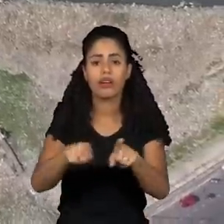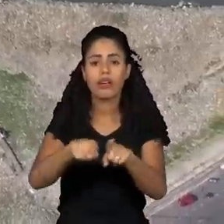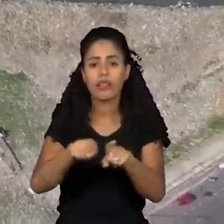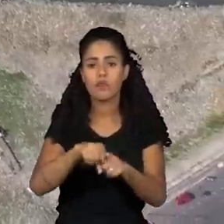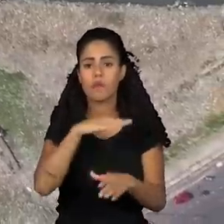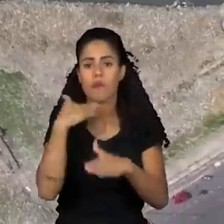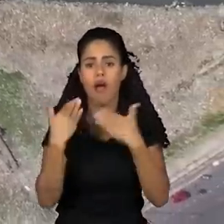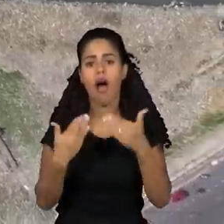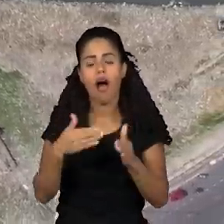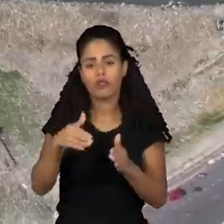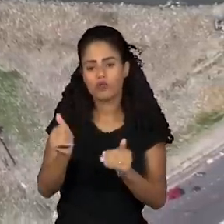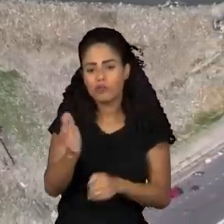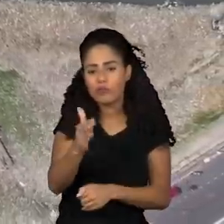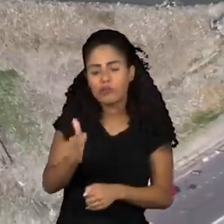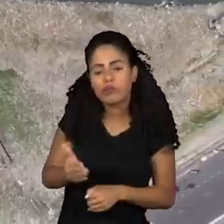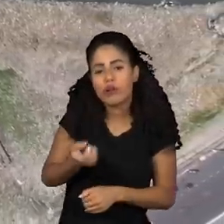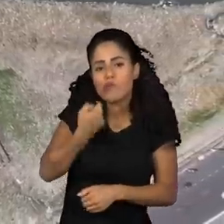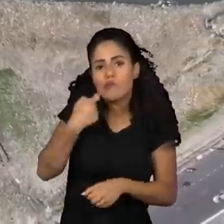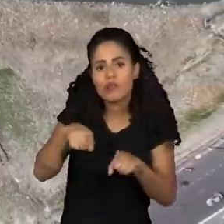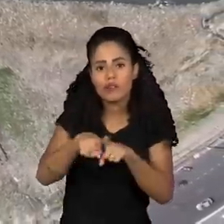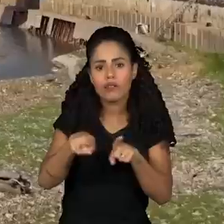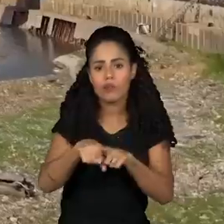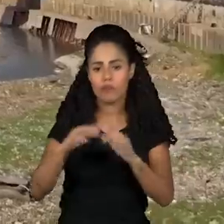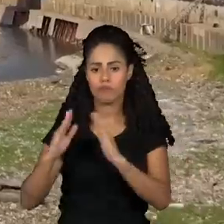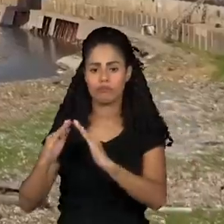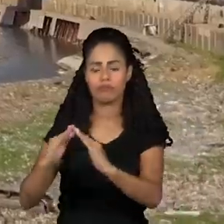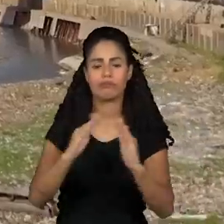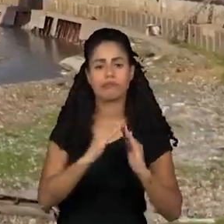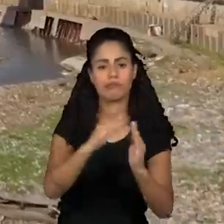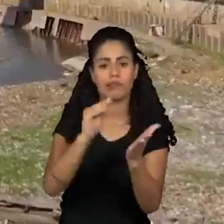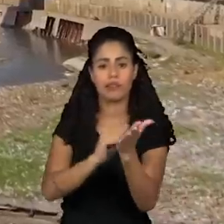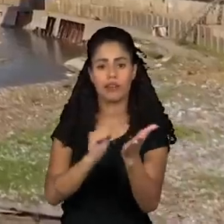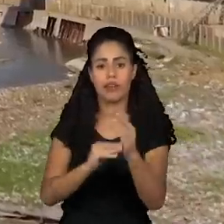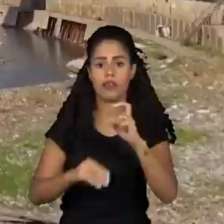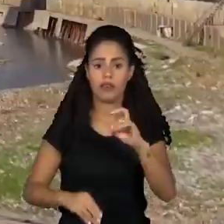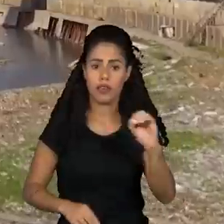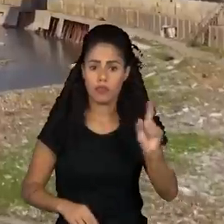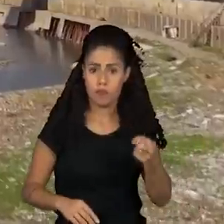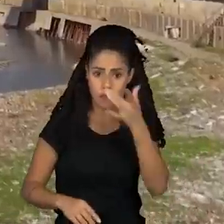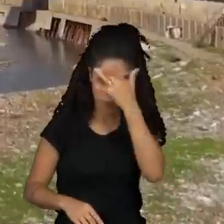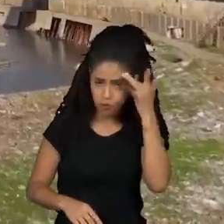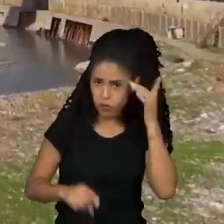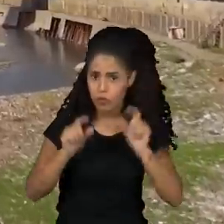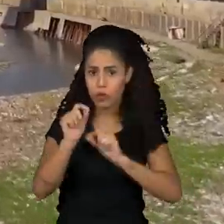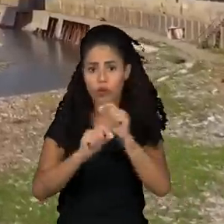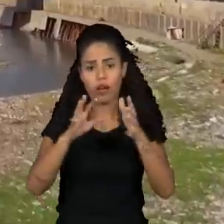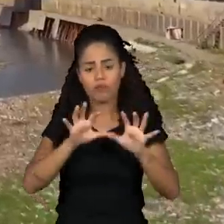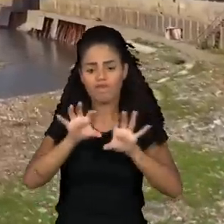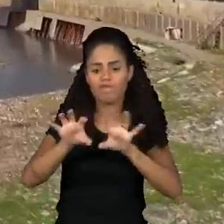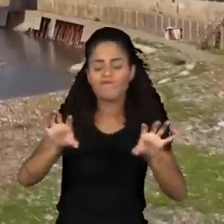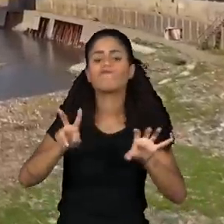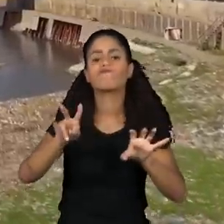peixes e isola comunidades locais. Mais de 500 mil pessoas devem ser atingidas pela situação